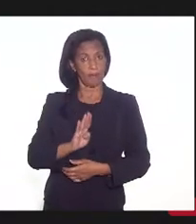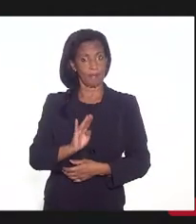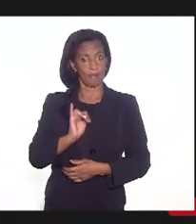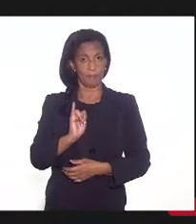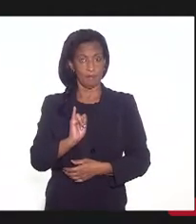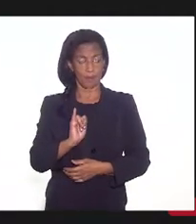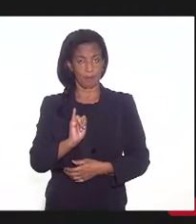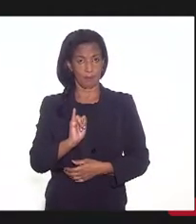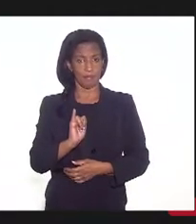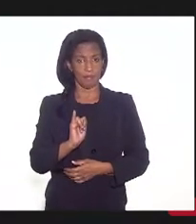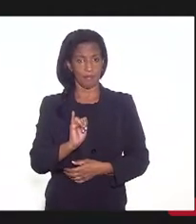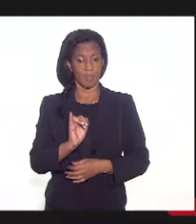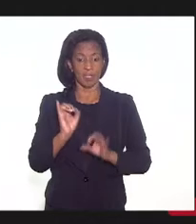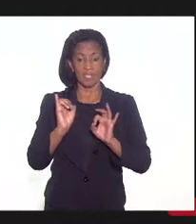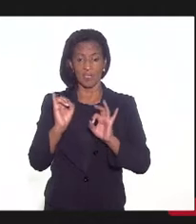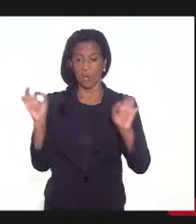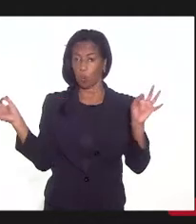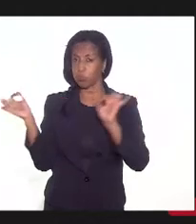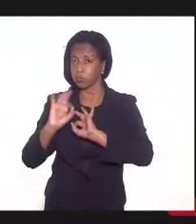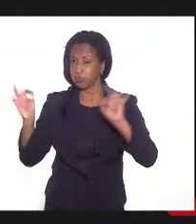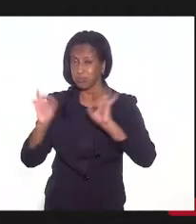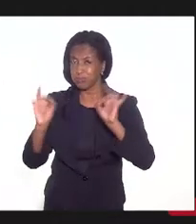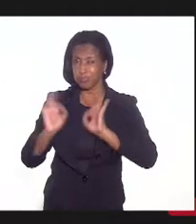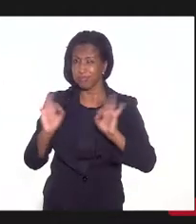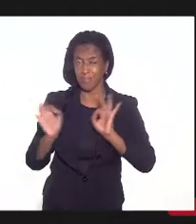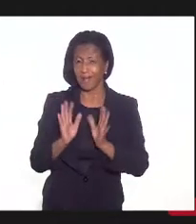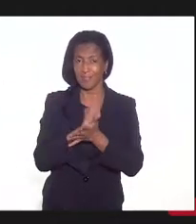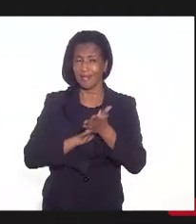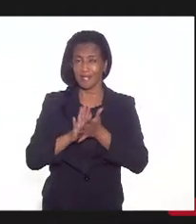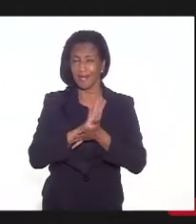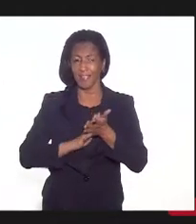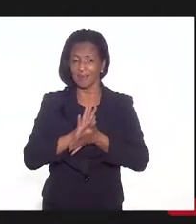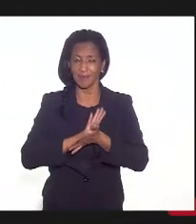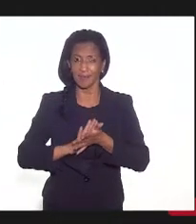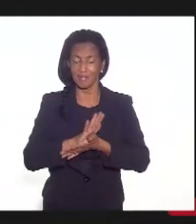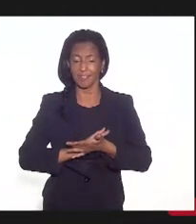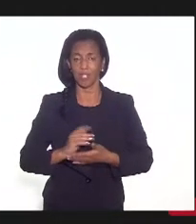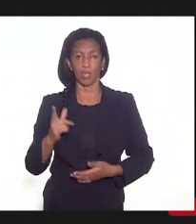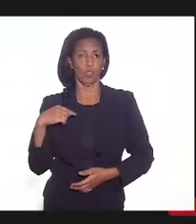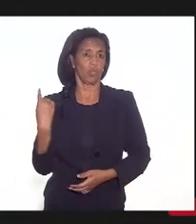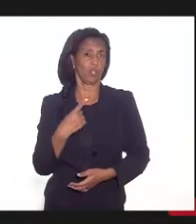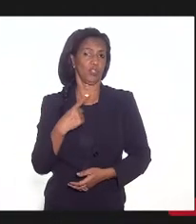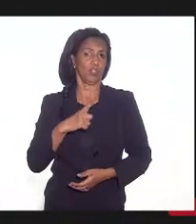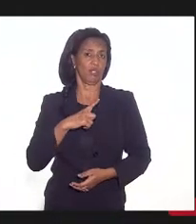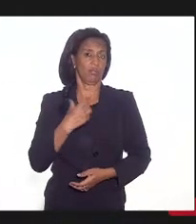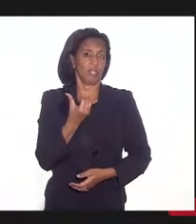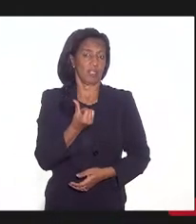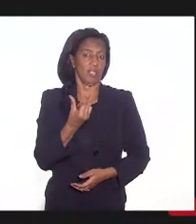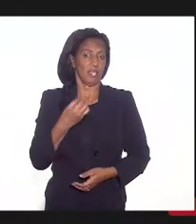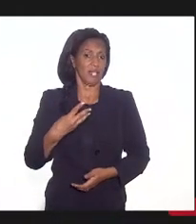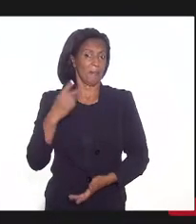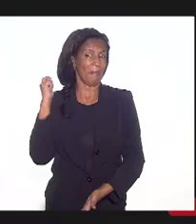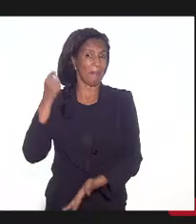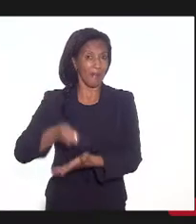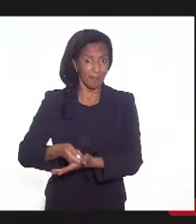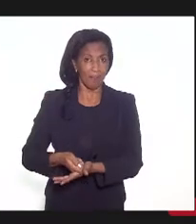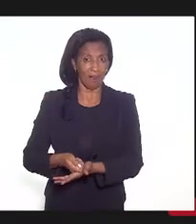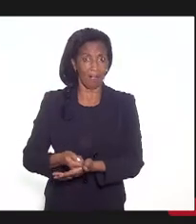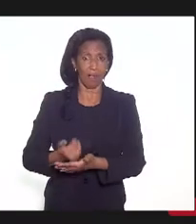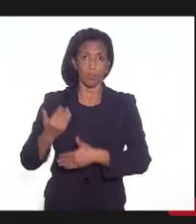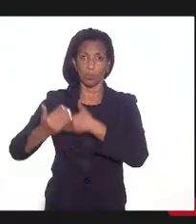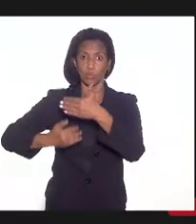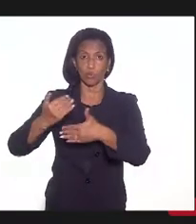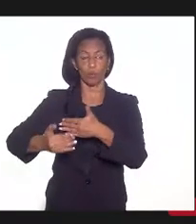E se não tivéssemos nenhum regime aplicado, nós teríamos 63 bi para pagar nos